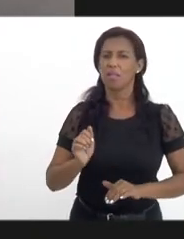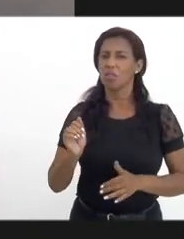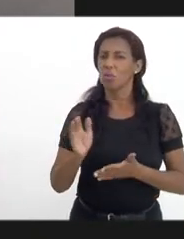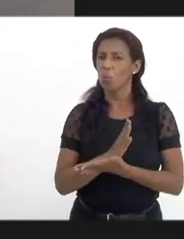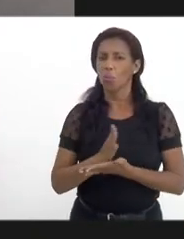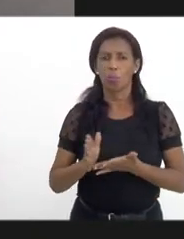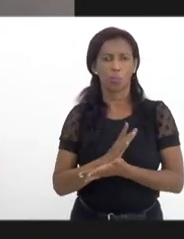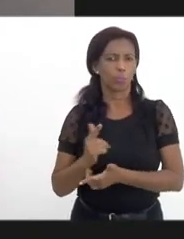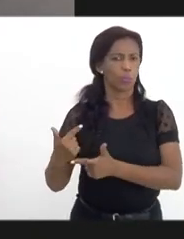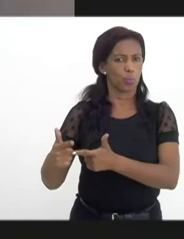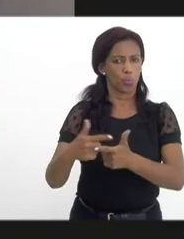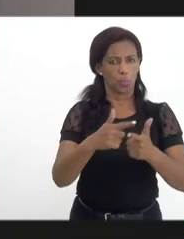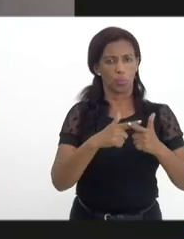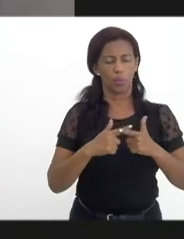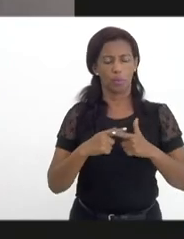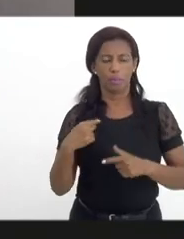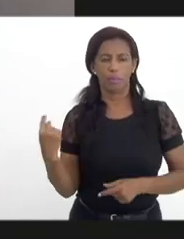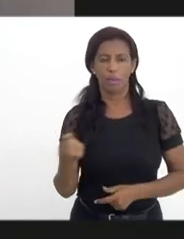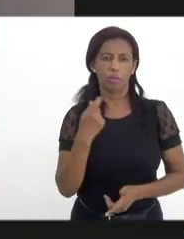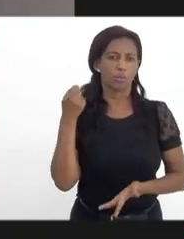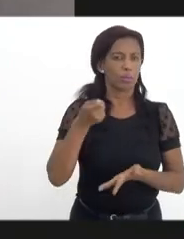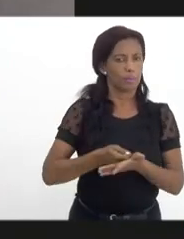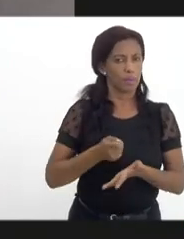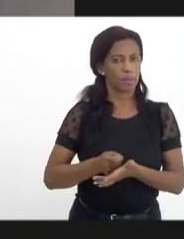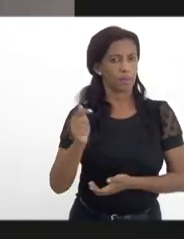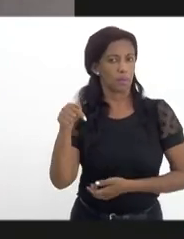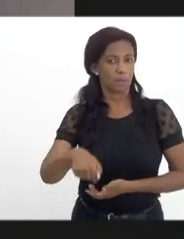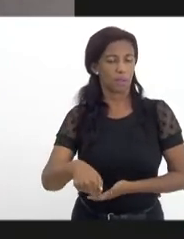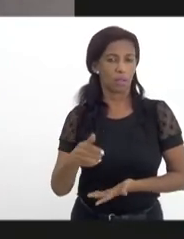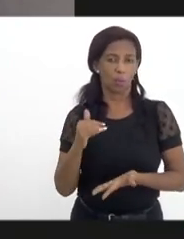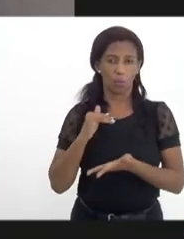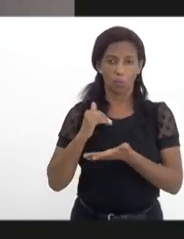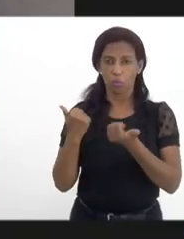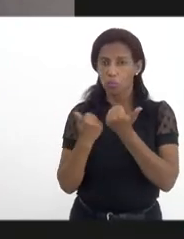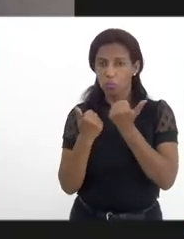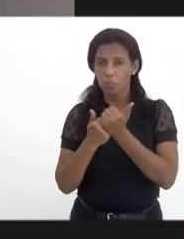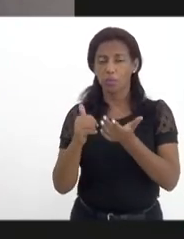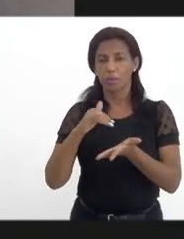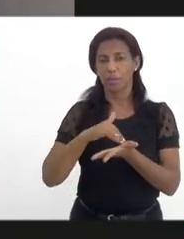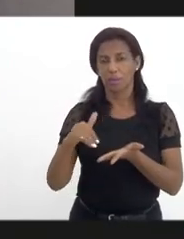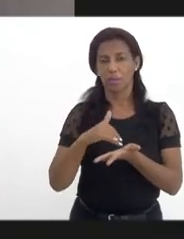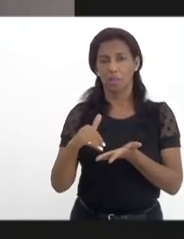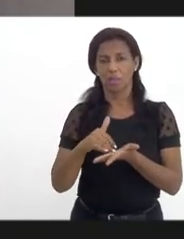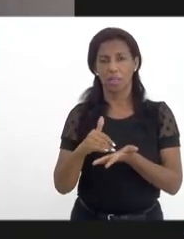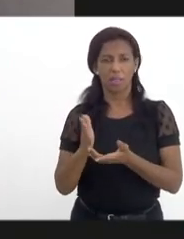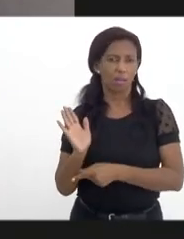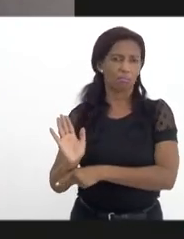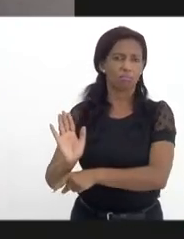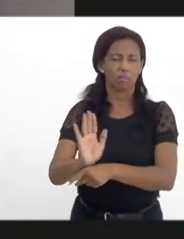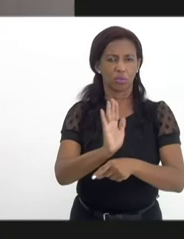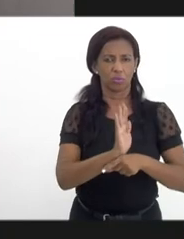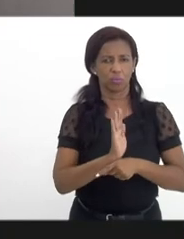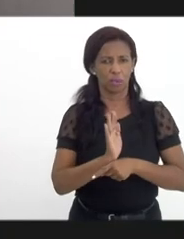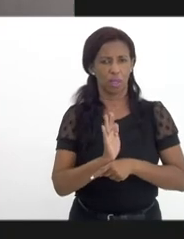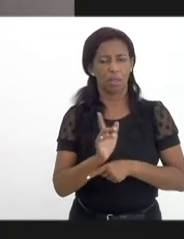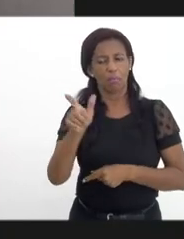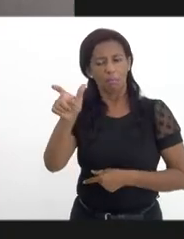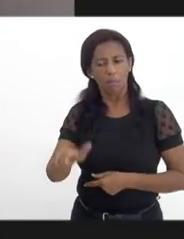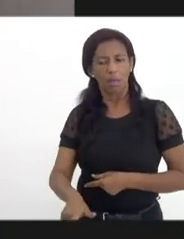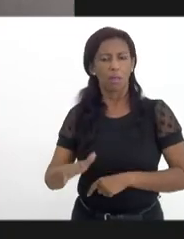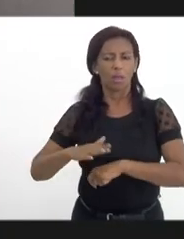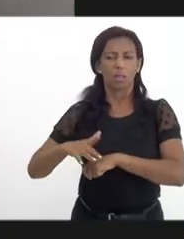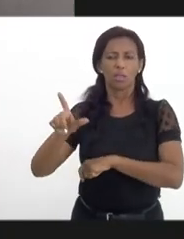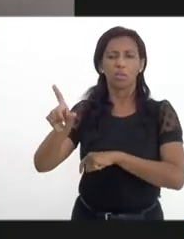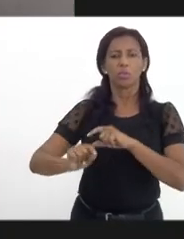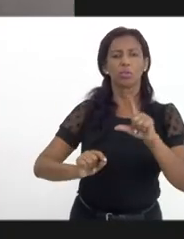seja a situação dele, a nossa obrigação aqui como subsecretaria é colocar a rede à disposição dele para que ele faça a escolha